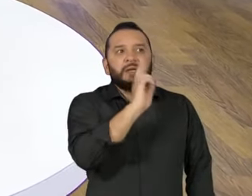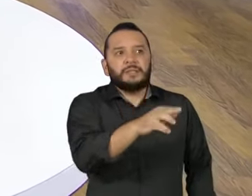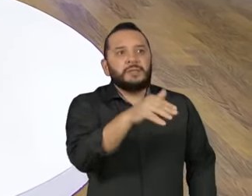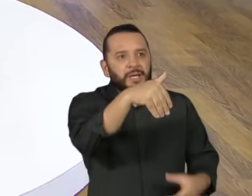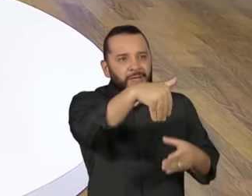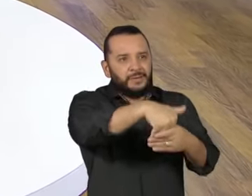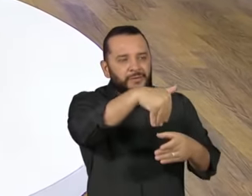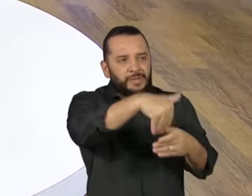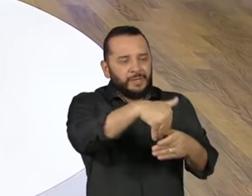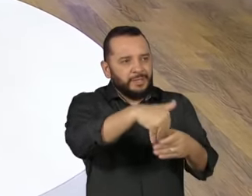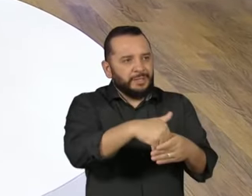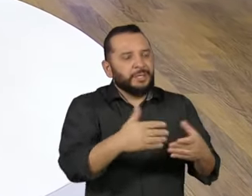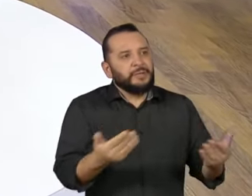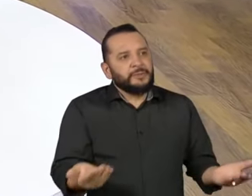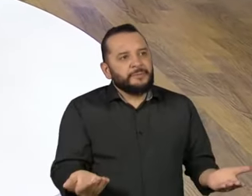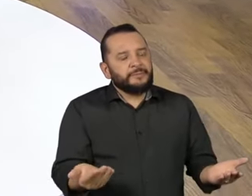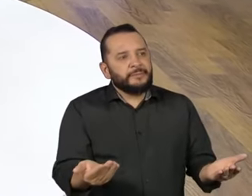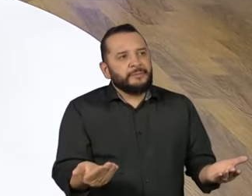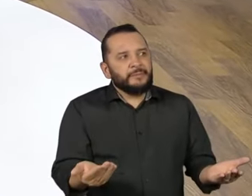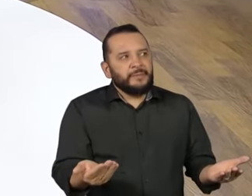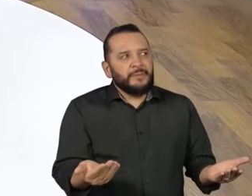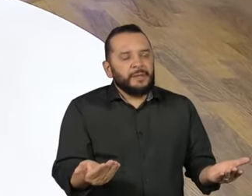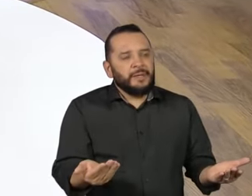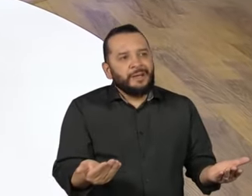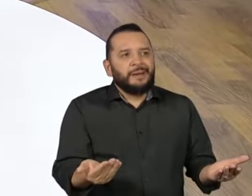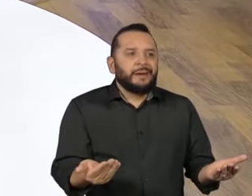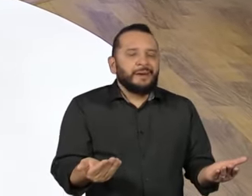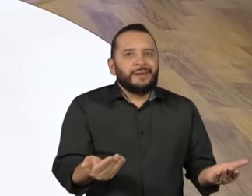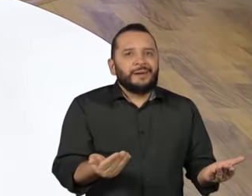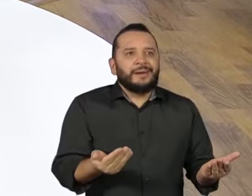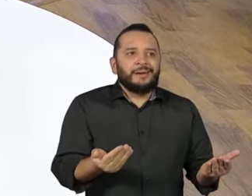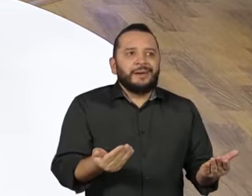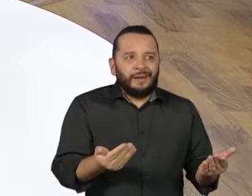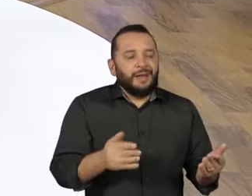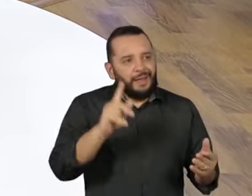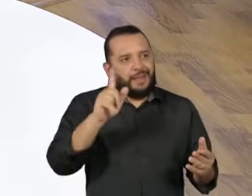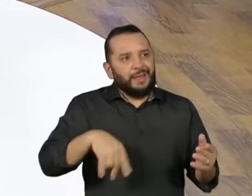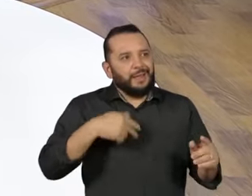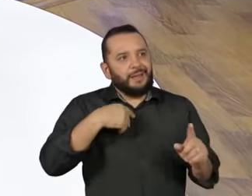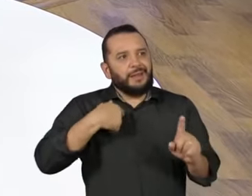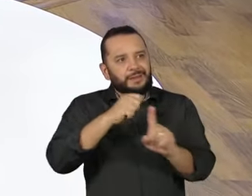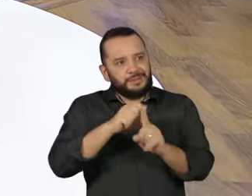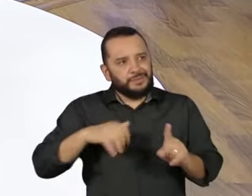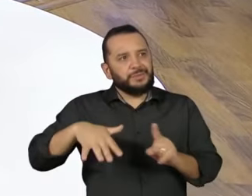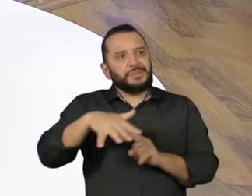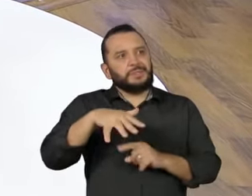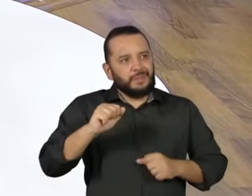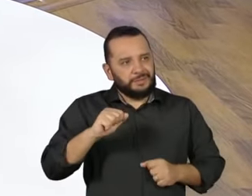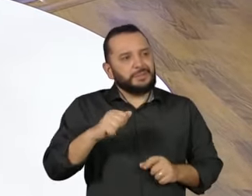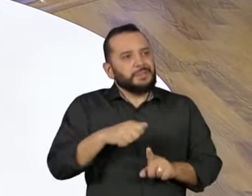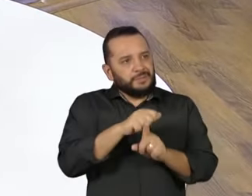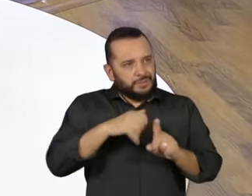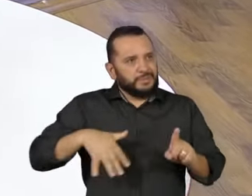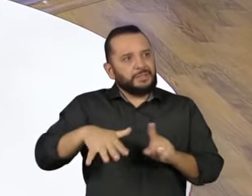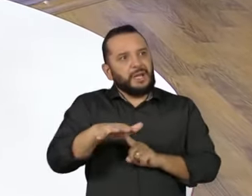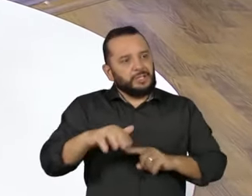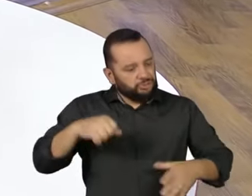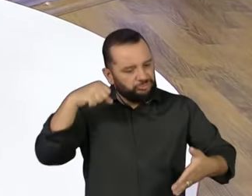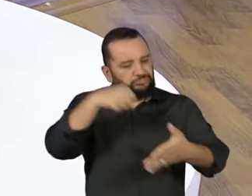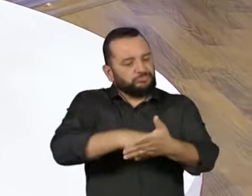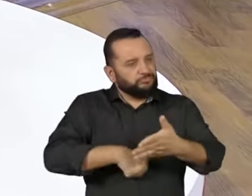é justamente uma sociedade civil ativa.